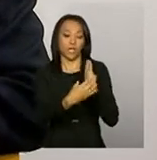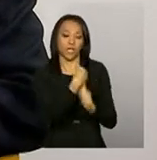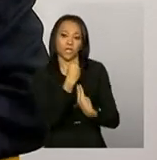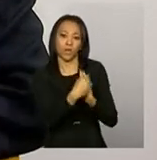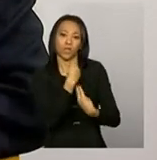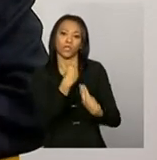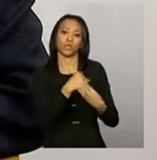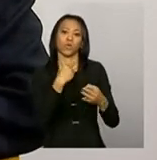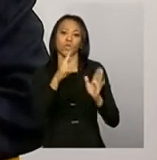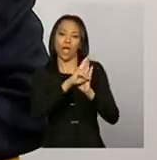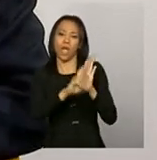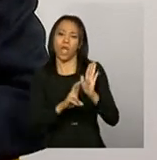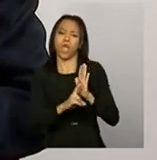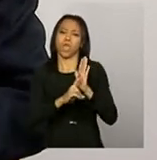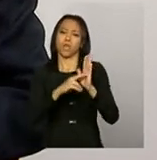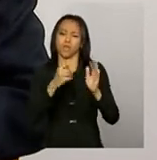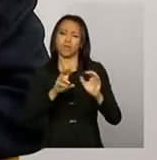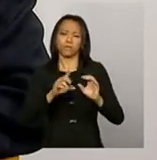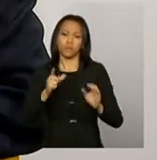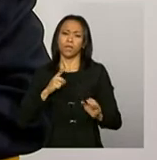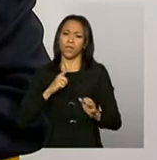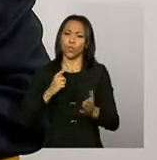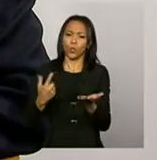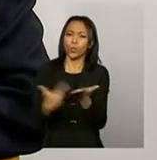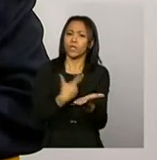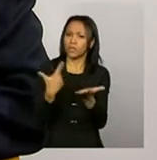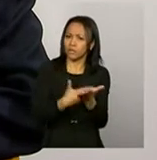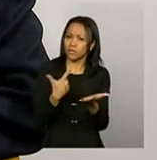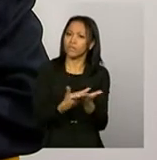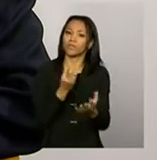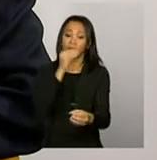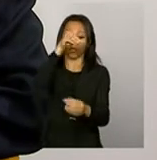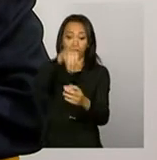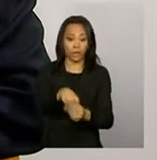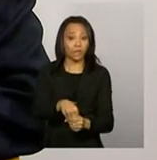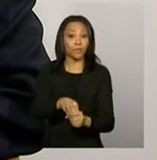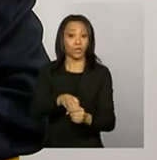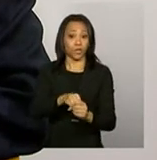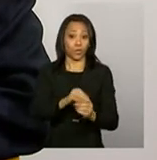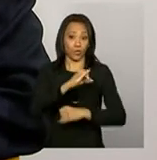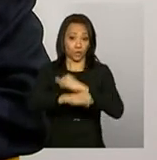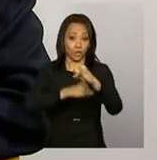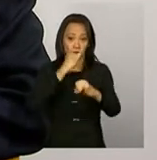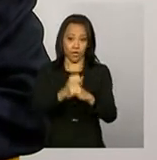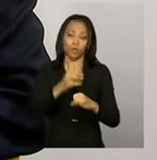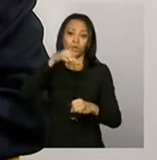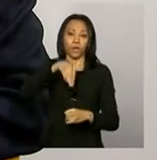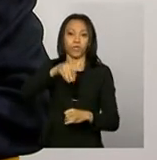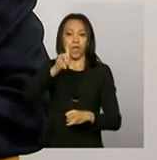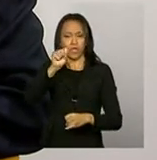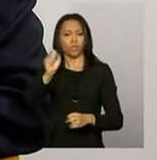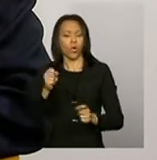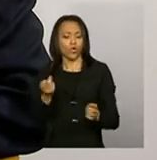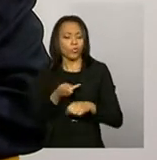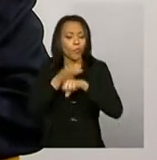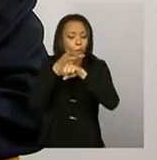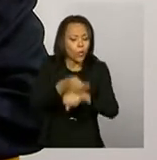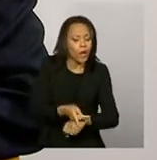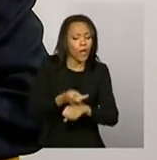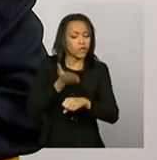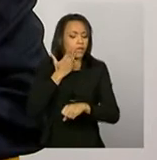O próprio caderno do IGD, que está disponibilizado no site do MDS, ele pode buscar e levar esse